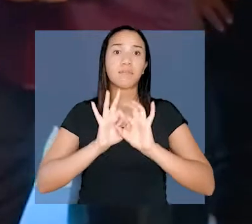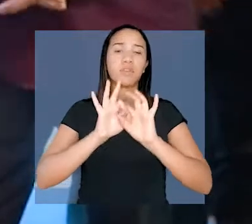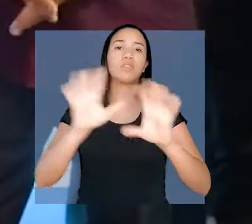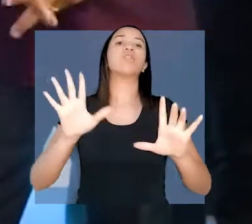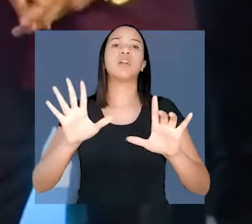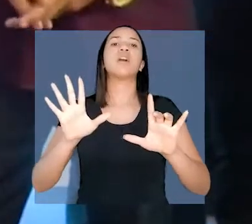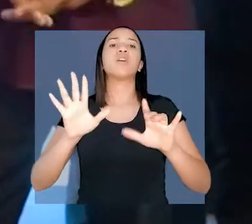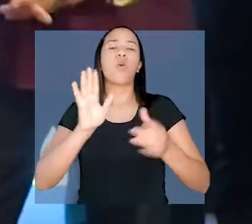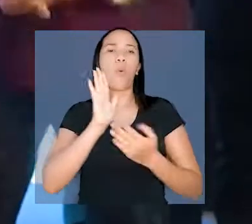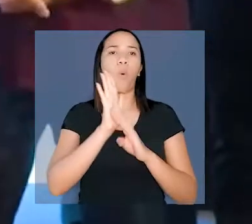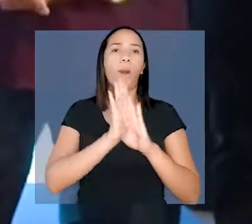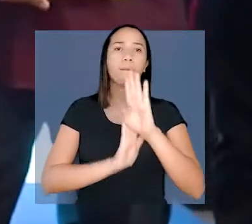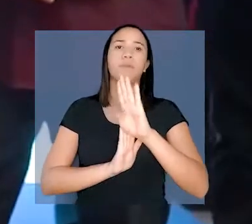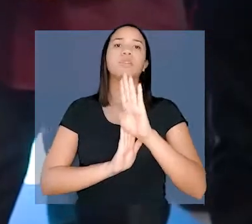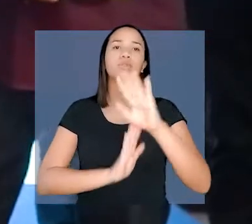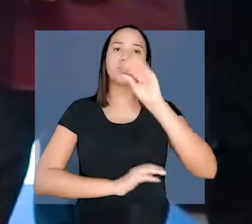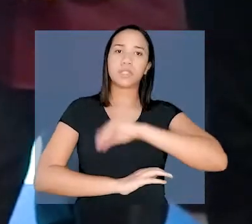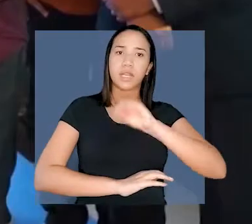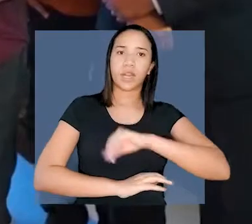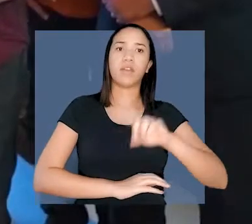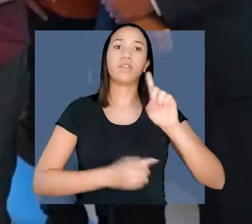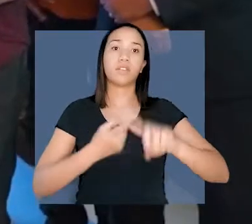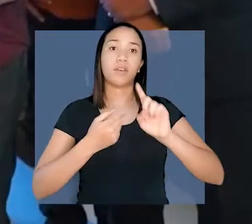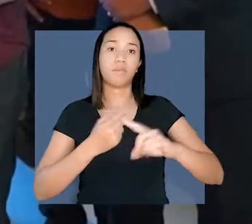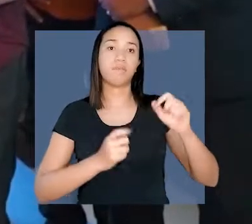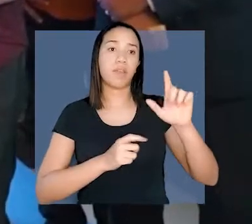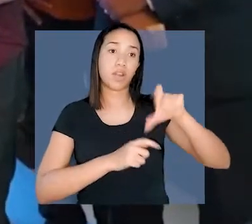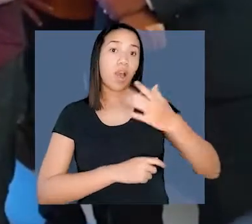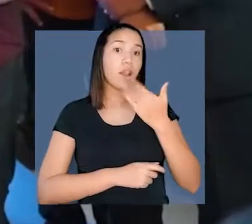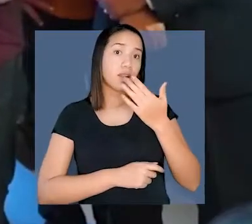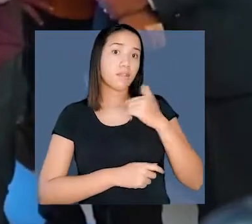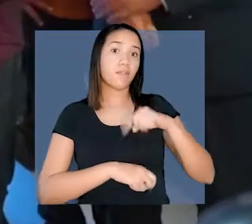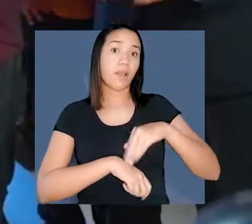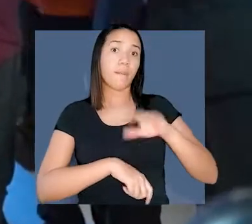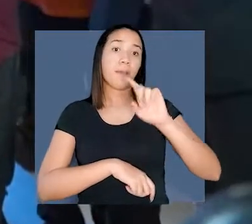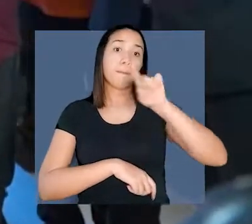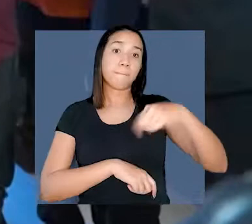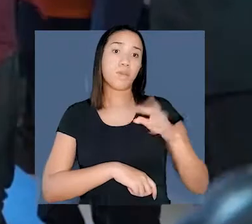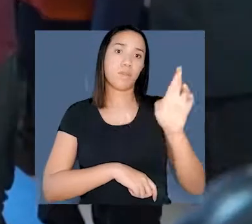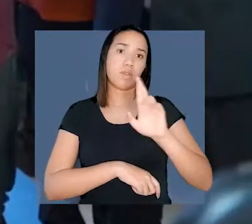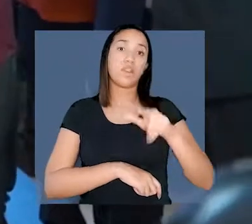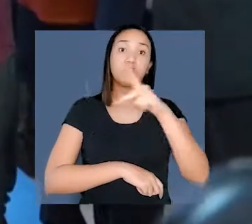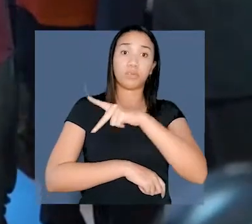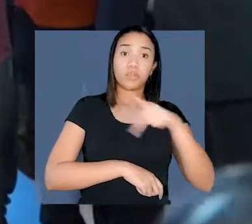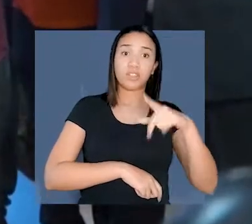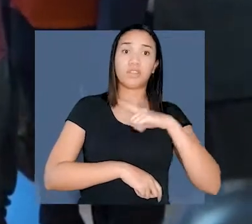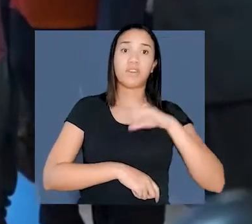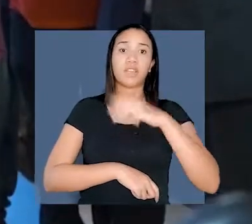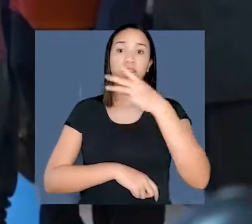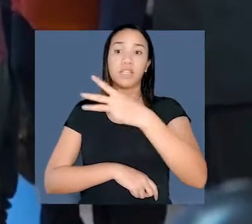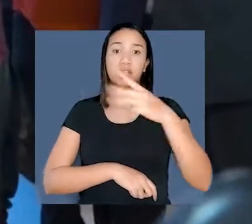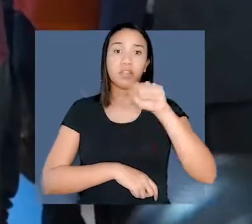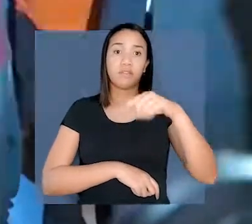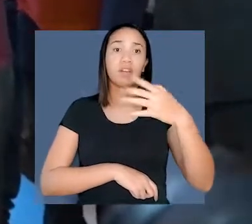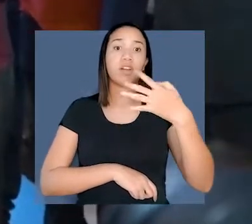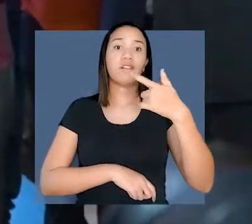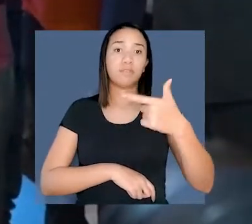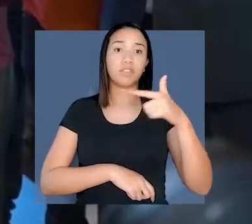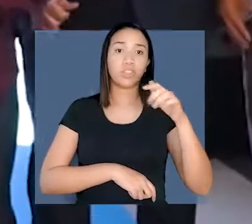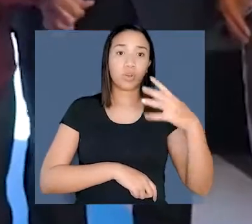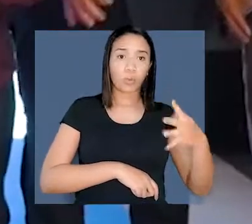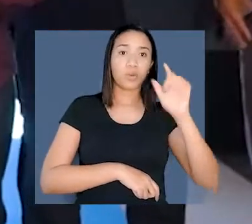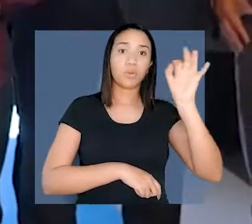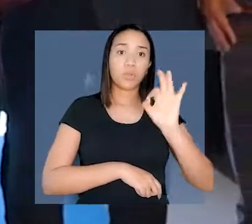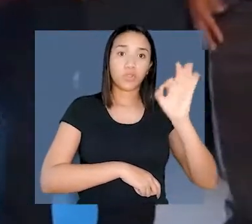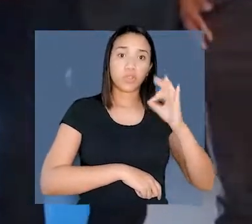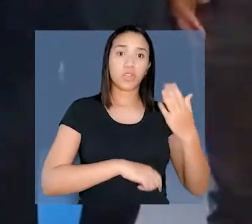aumento de 10,5% no salário e no vale alimentação que vai para mil reais. Os professores vão receber 33,24